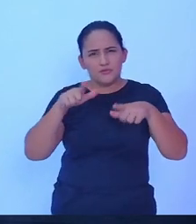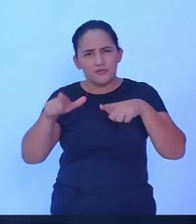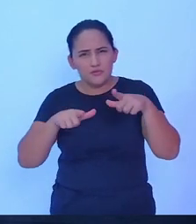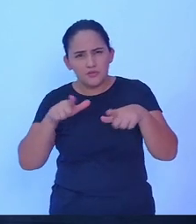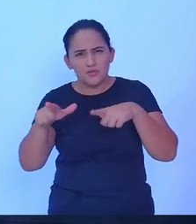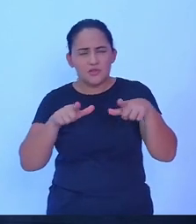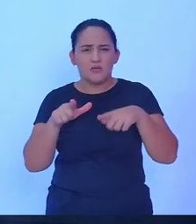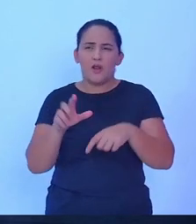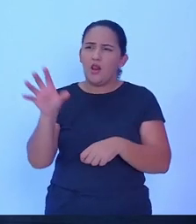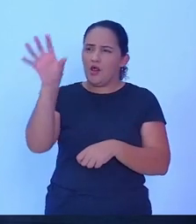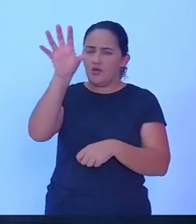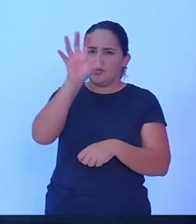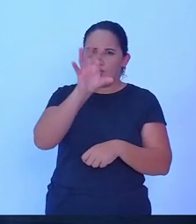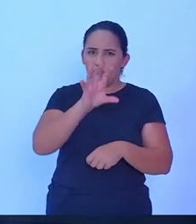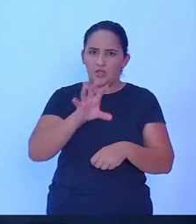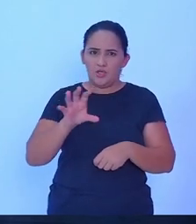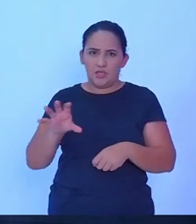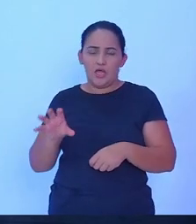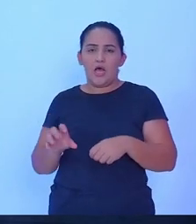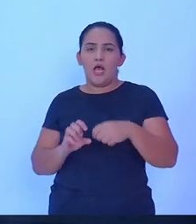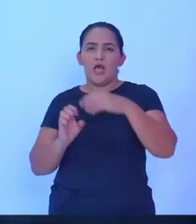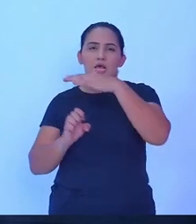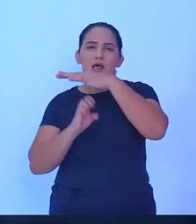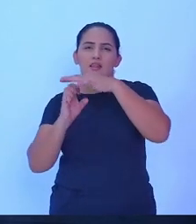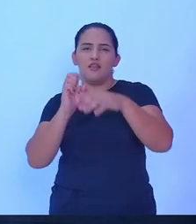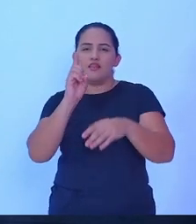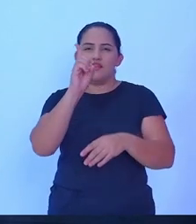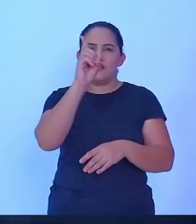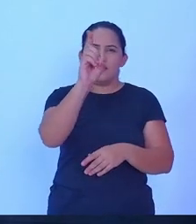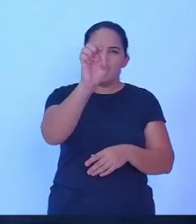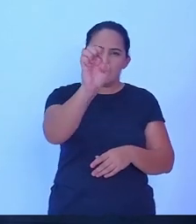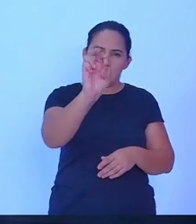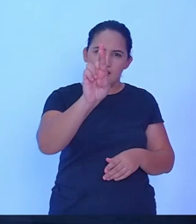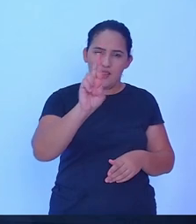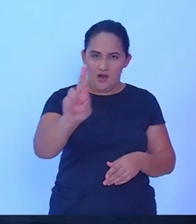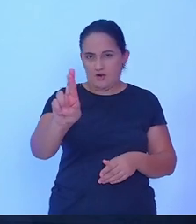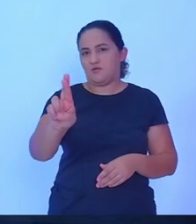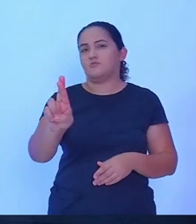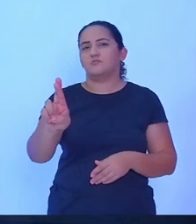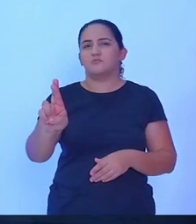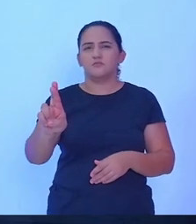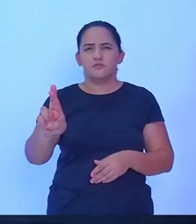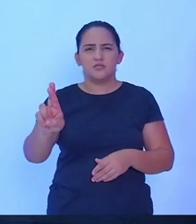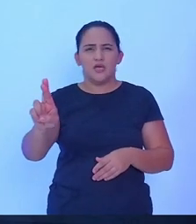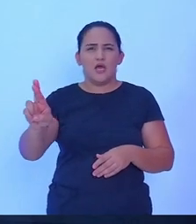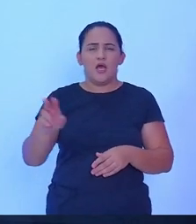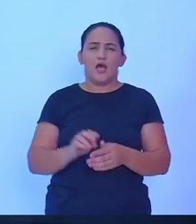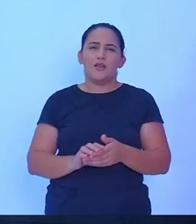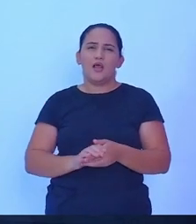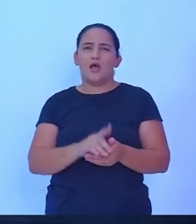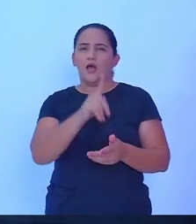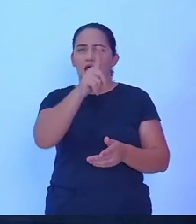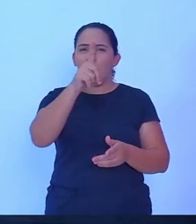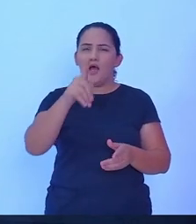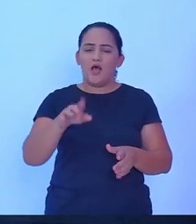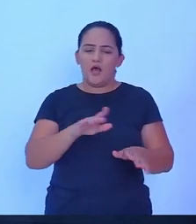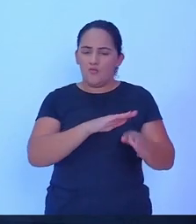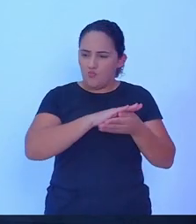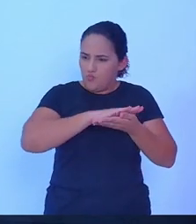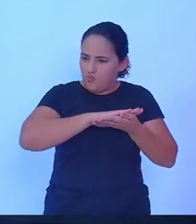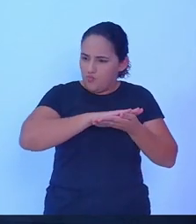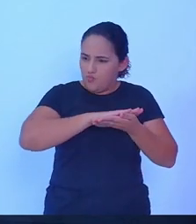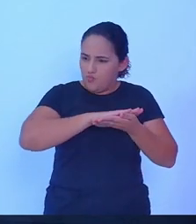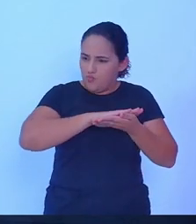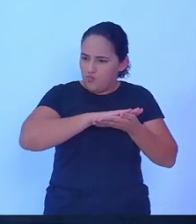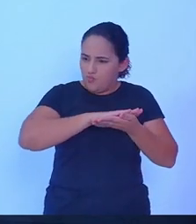regional do DR, da Zona da Mata, junto à usina de asfalto, atendendo um convite do governador coronel Marcos